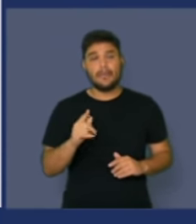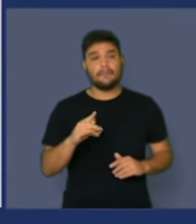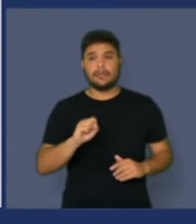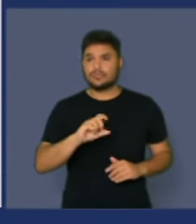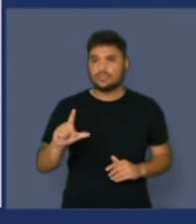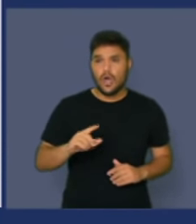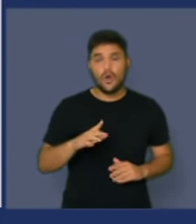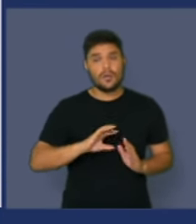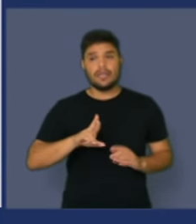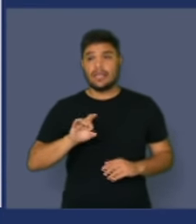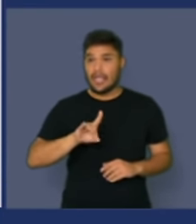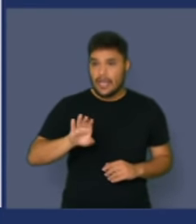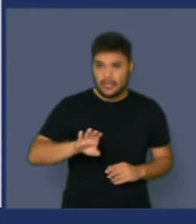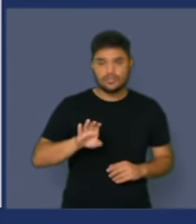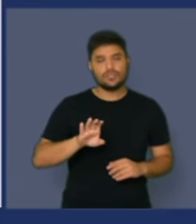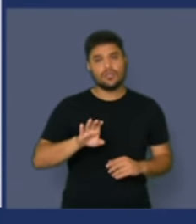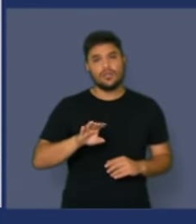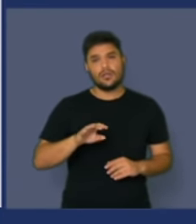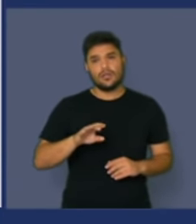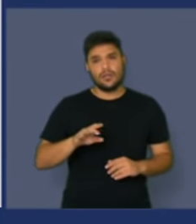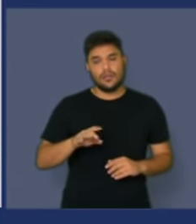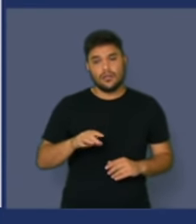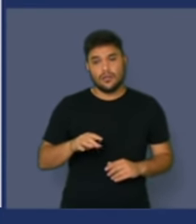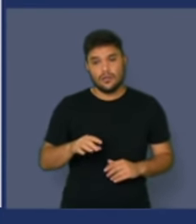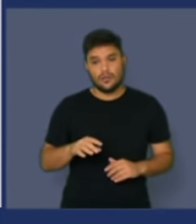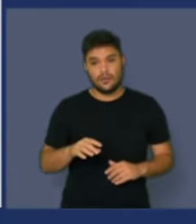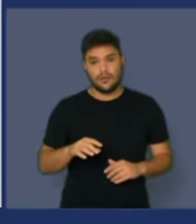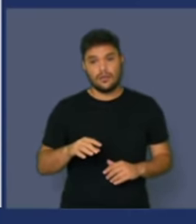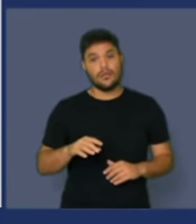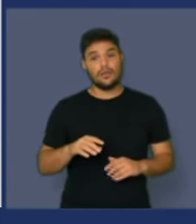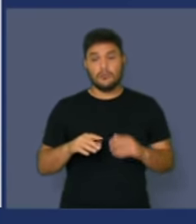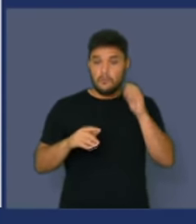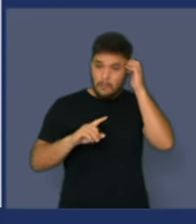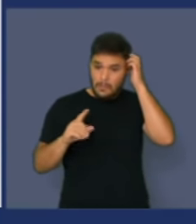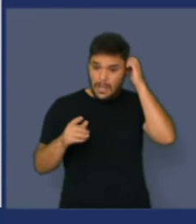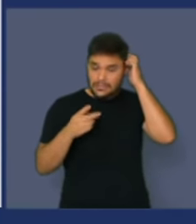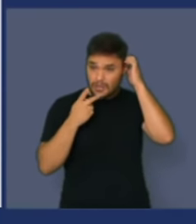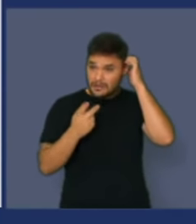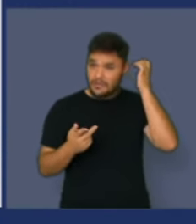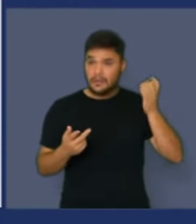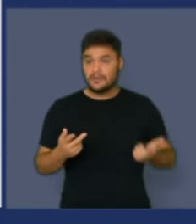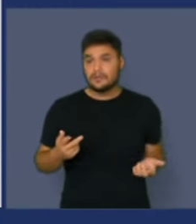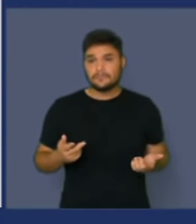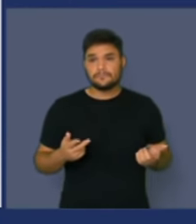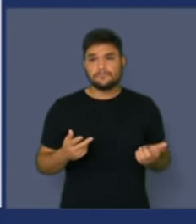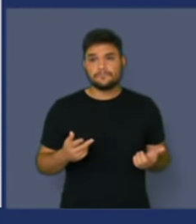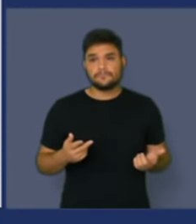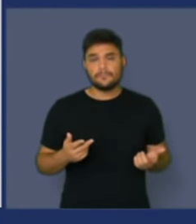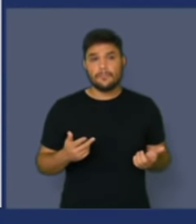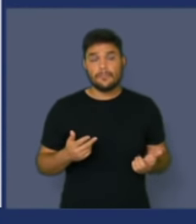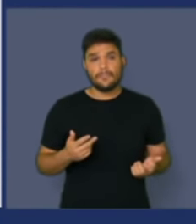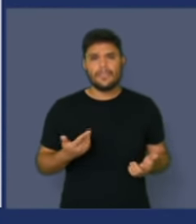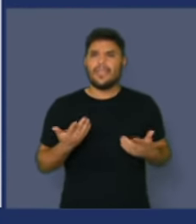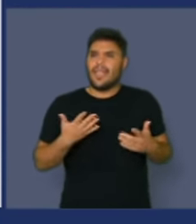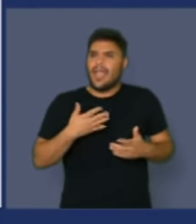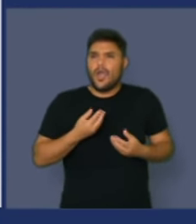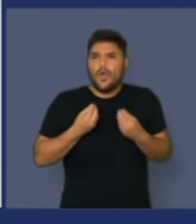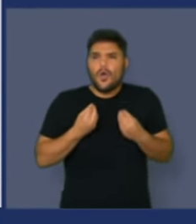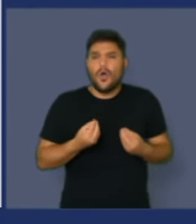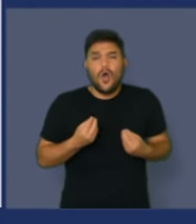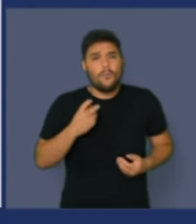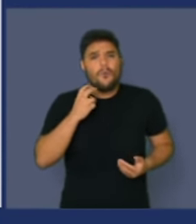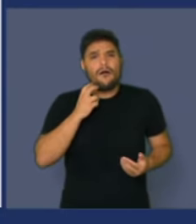e Rede. E é o PEC, não tem representante aqui, mas eu quero trazer. Presidente, é um escândalo, uma